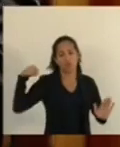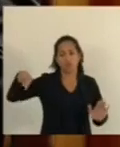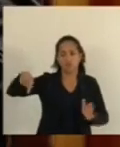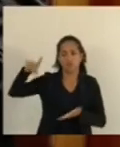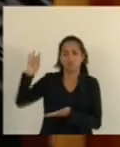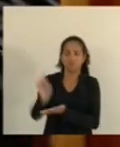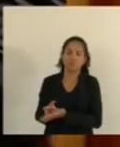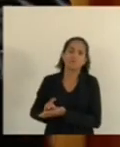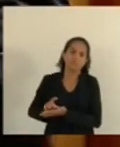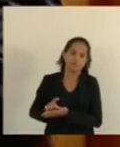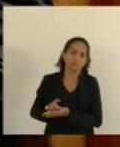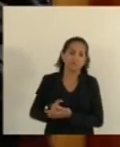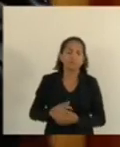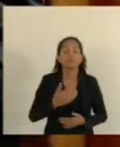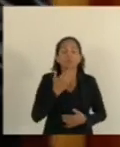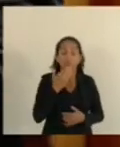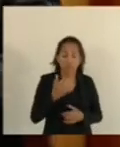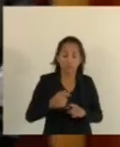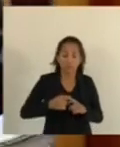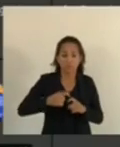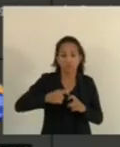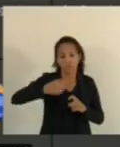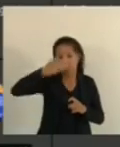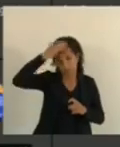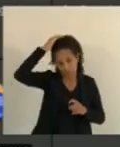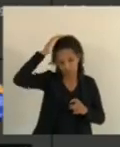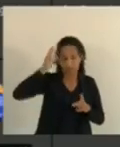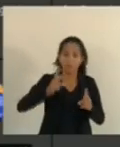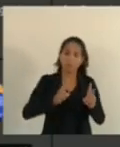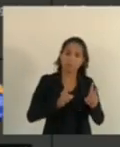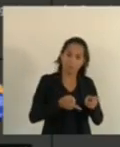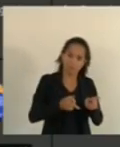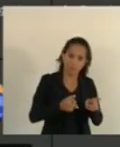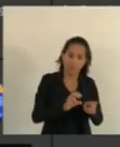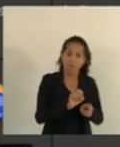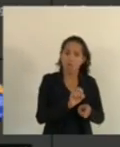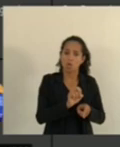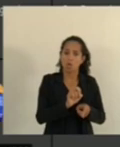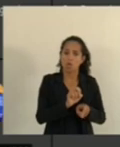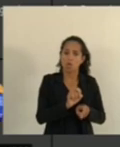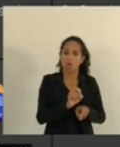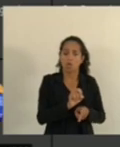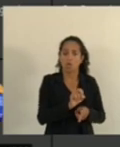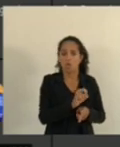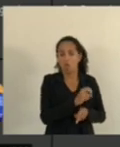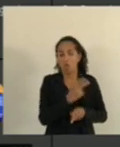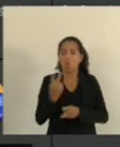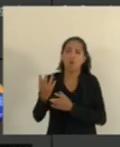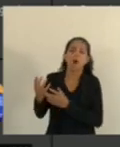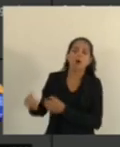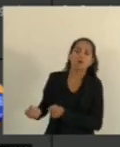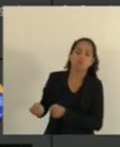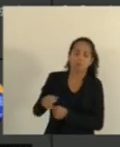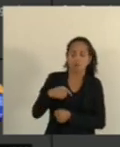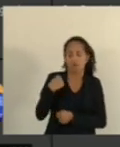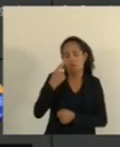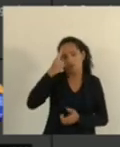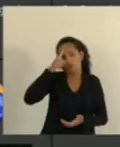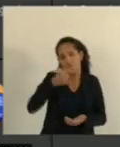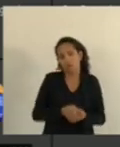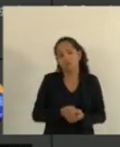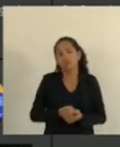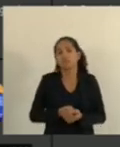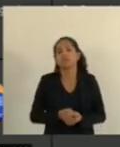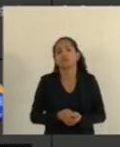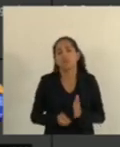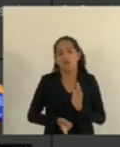Ok, eu vou pedir O deputado Dr. Hercules Se ele mantém ou acata aí Porque aí eu vou ter que tomar uma decisão Se o deputado Dr.